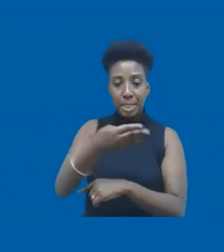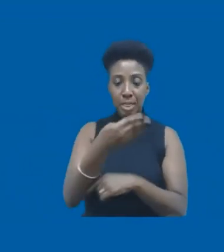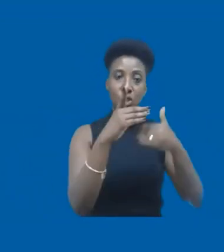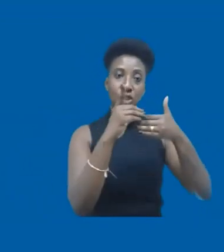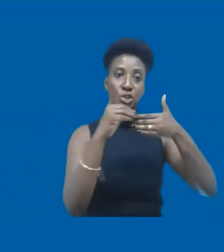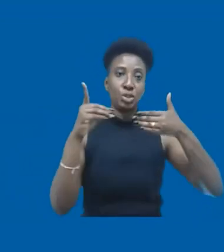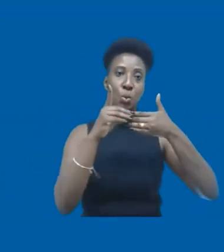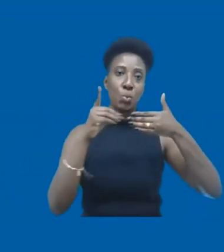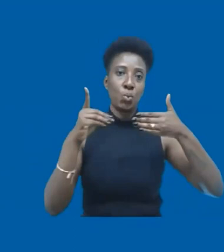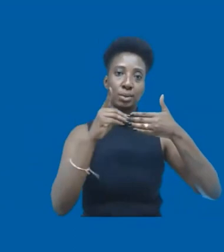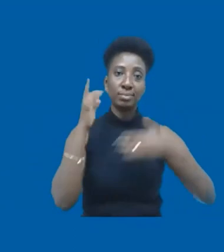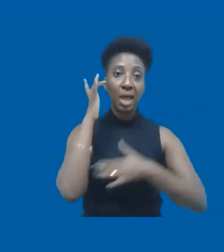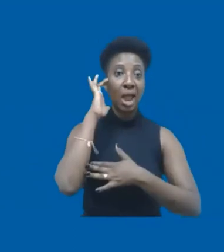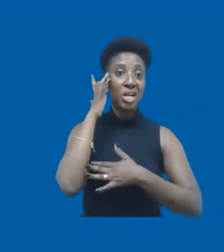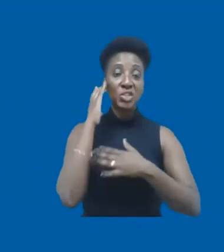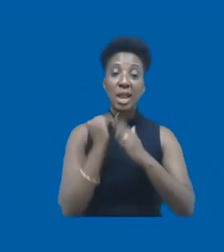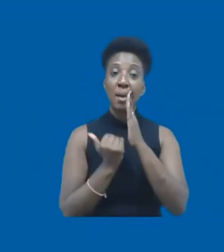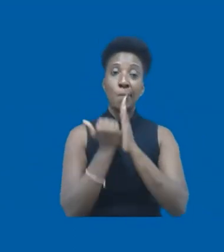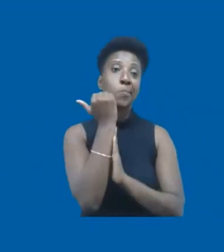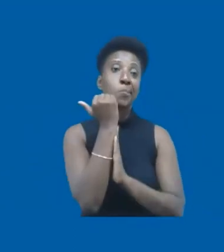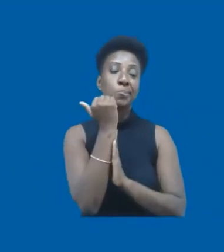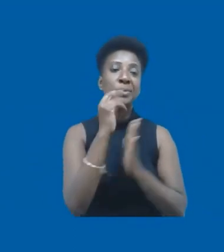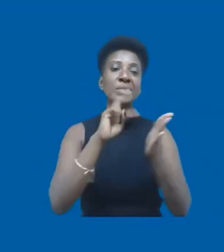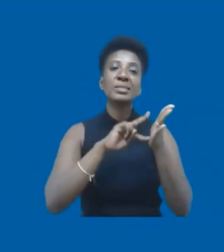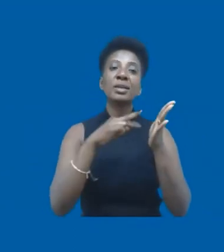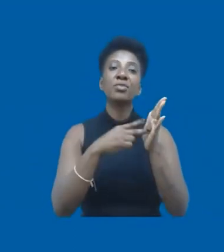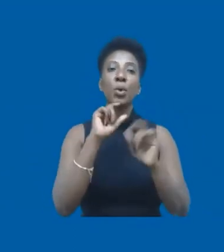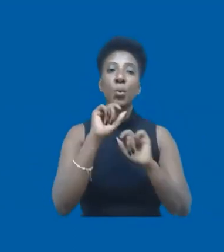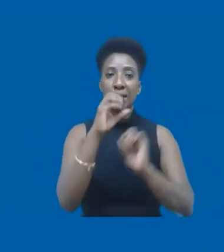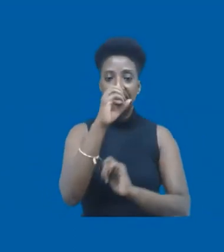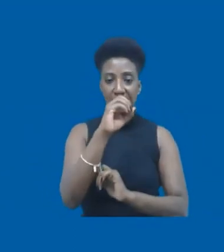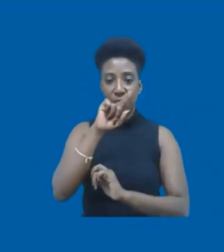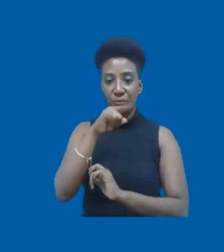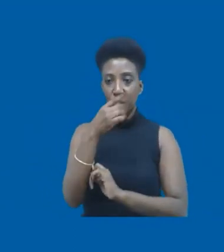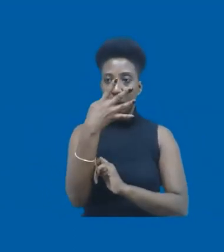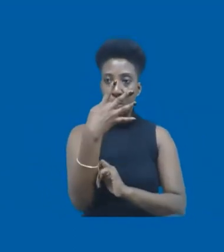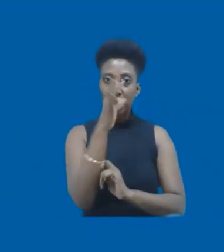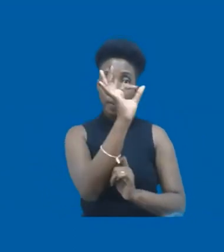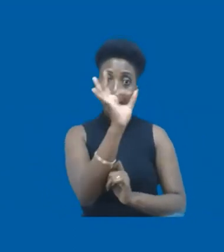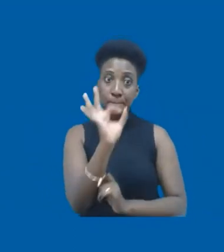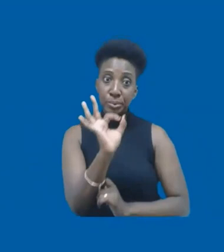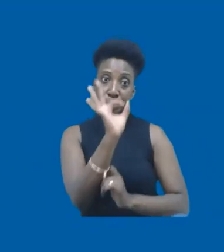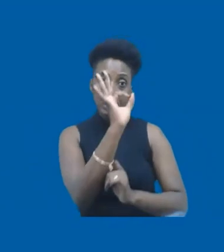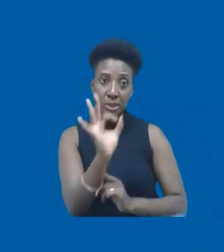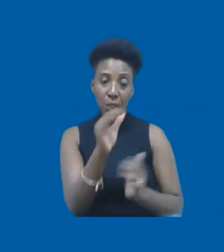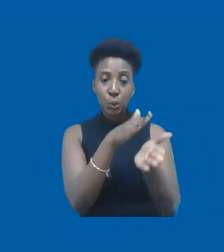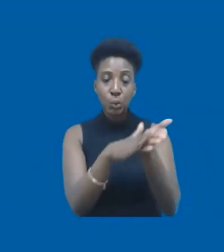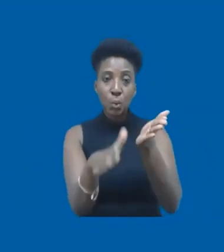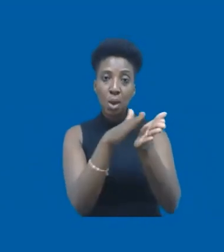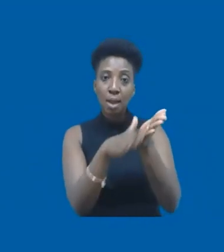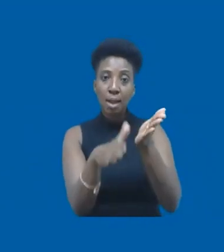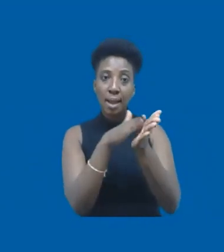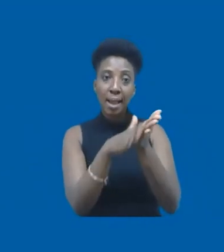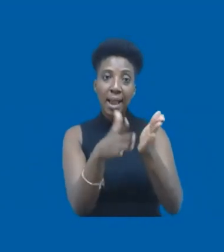E eles acham que é muito. Isso dá 0,4% do que os países gastam para enfiar a bomba na